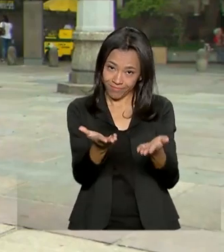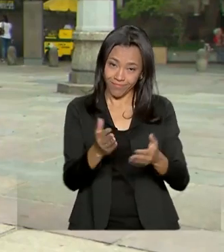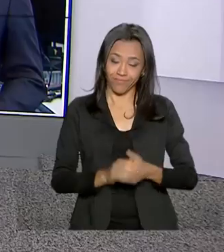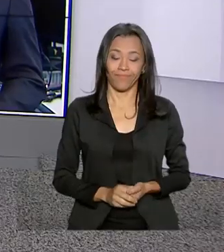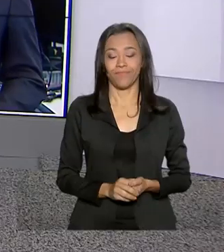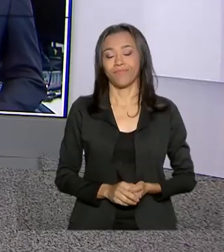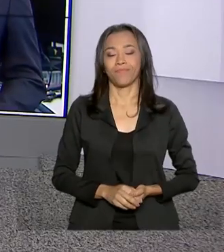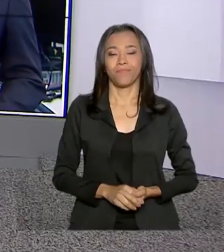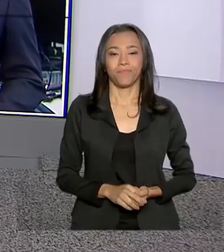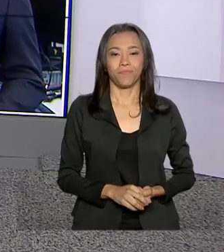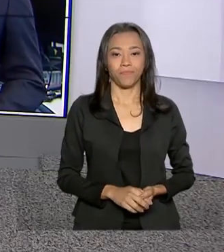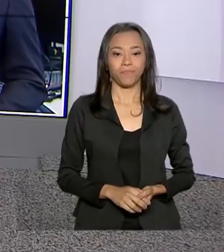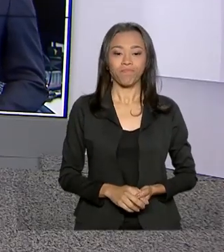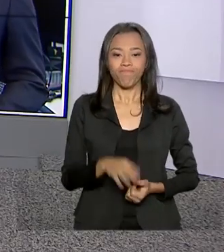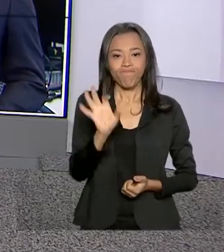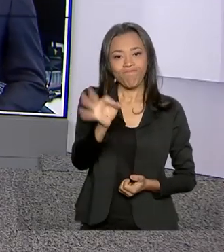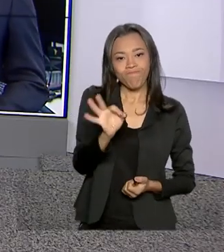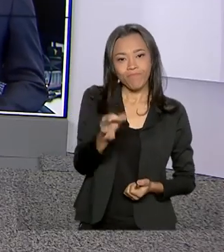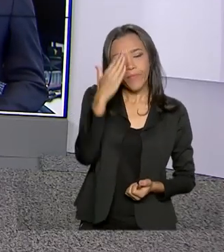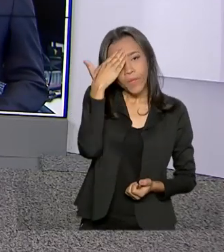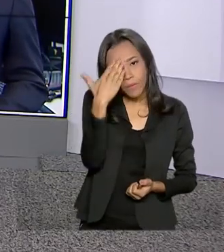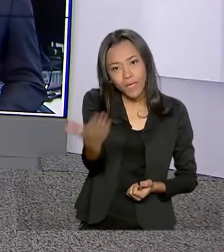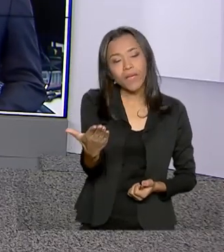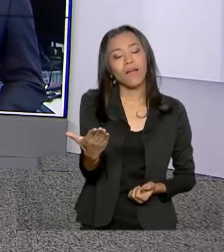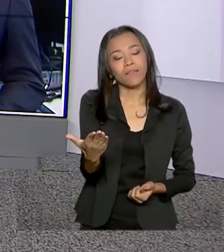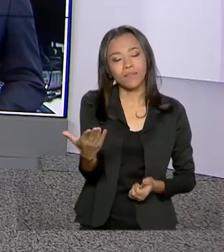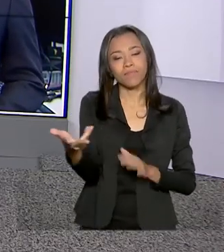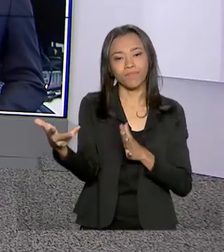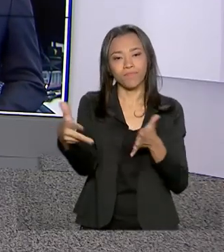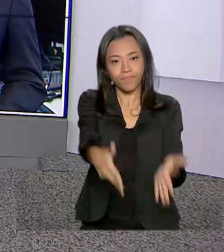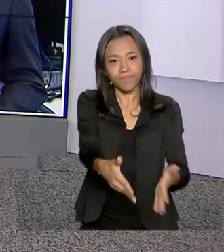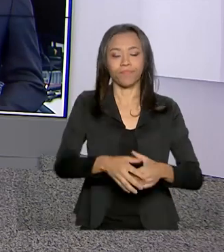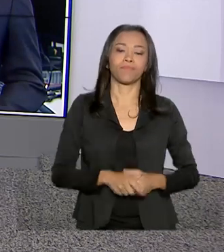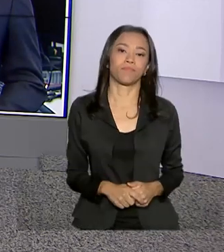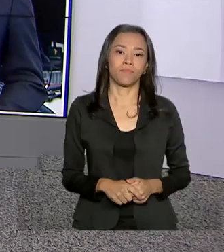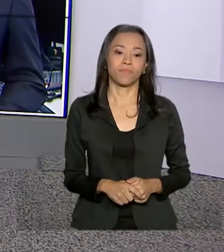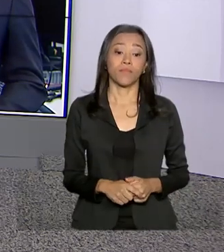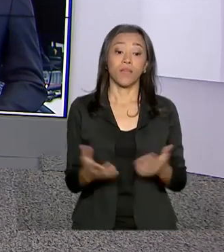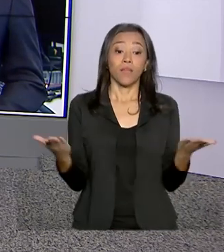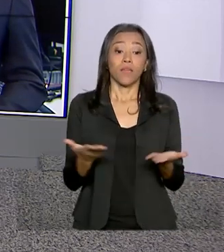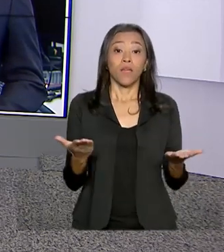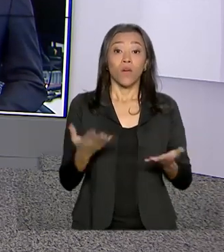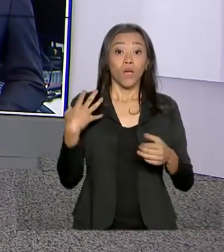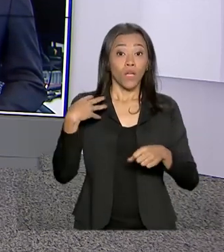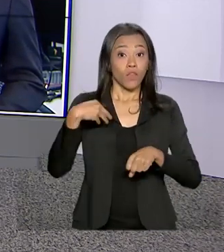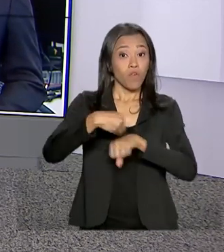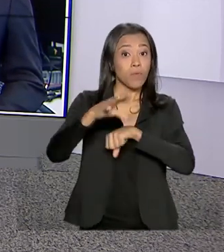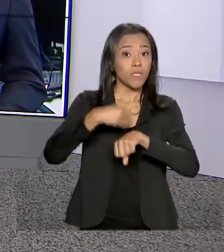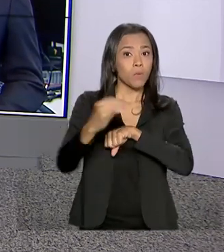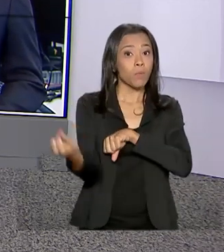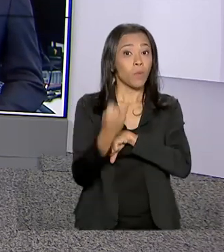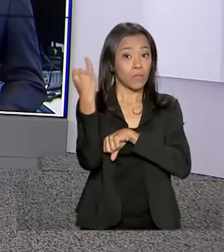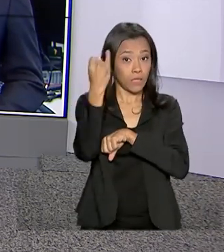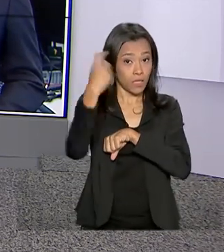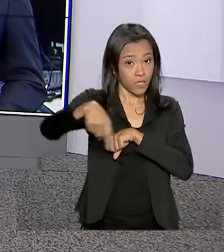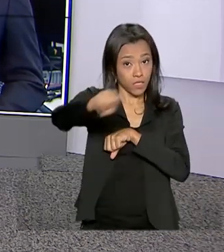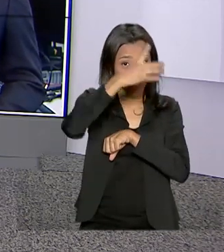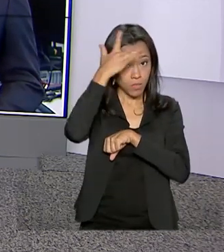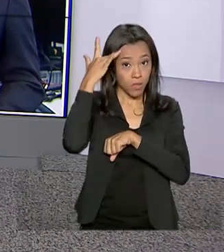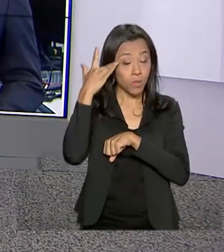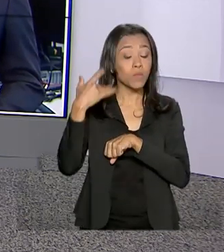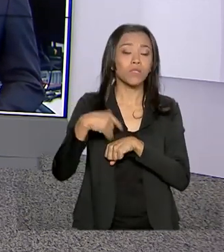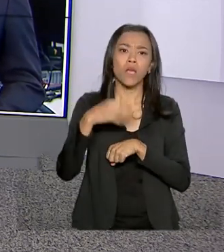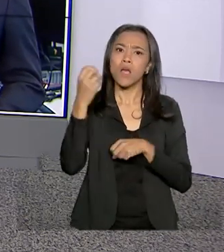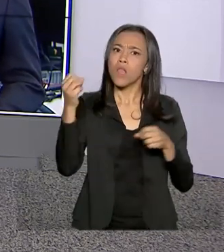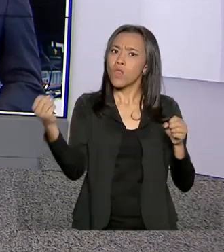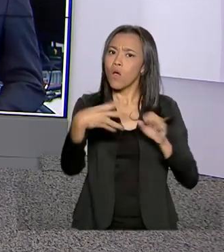Voltamos contigo, Carla. Está certo, Alessandra. Muito obrigada pela sua participação. E agora, informação importante para os passageiros. Começam a valer as